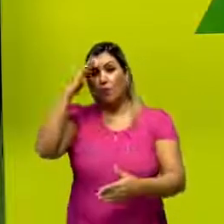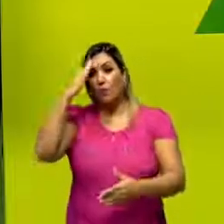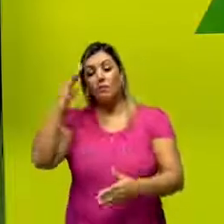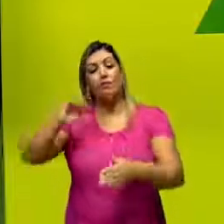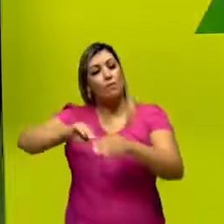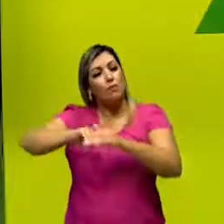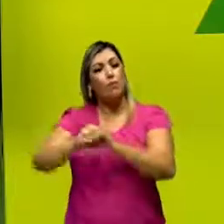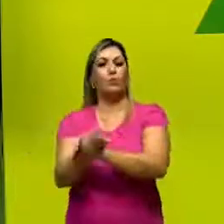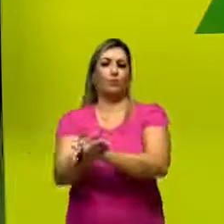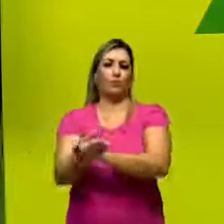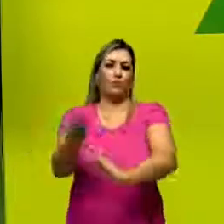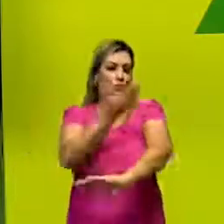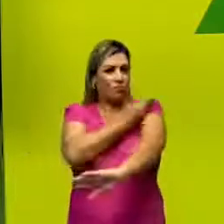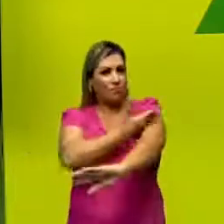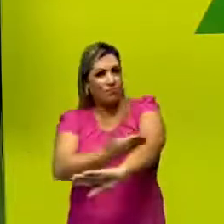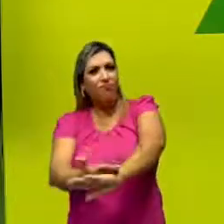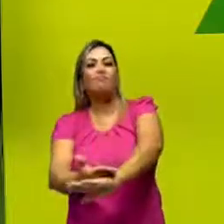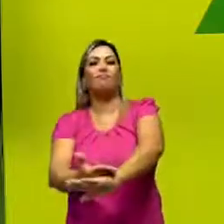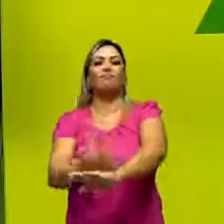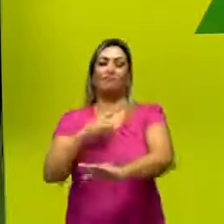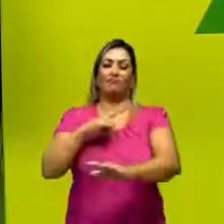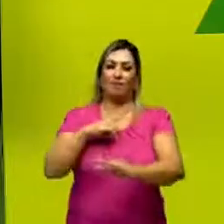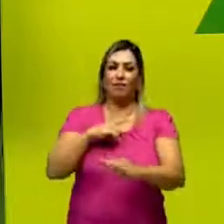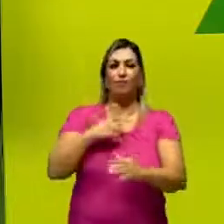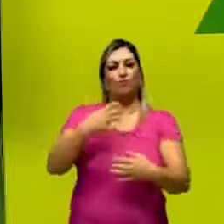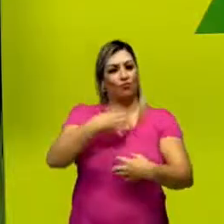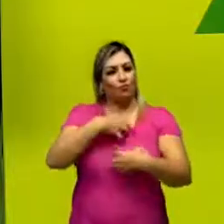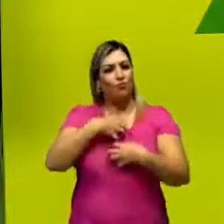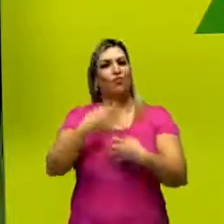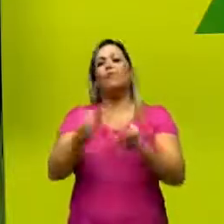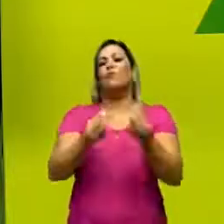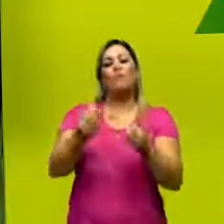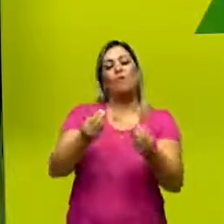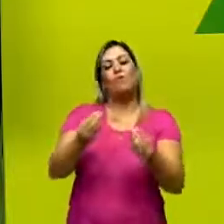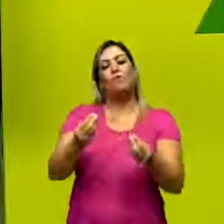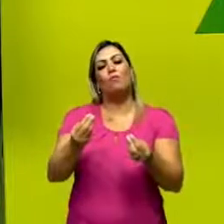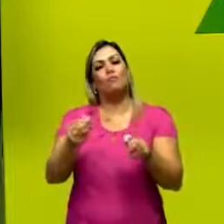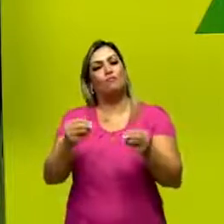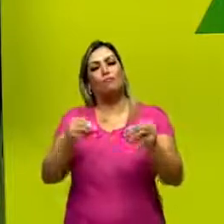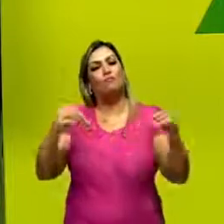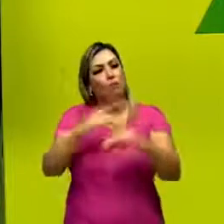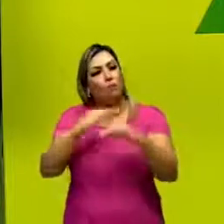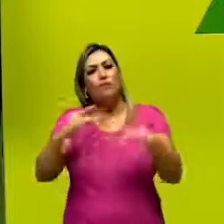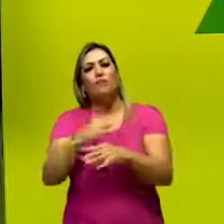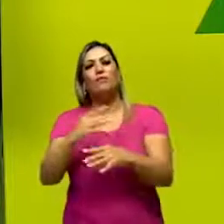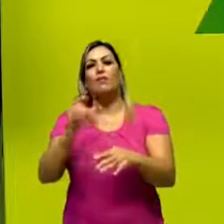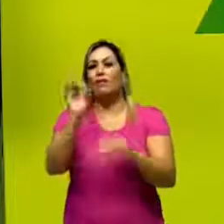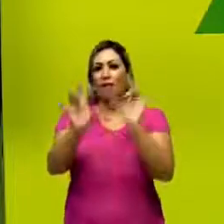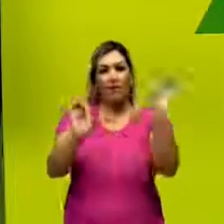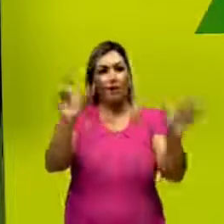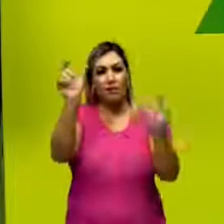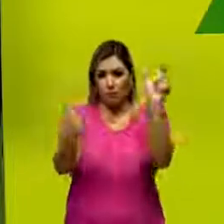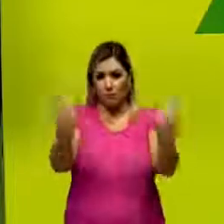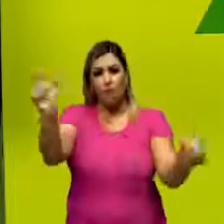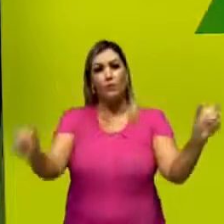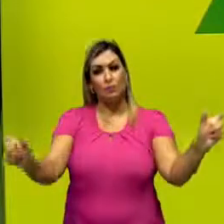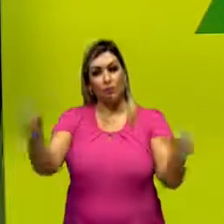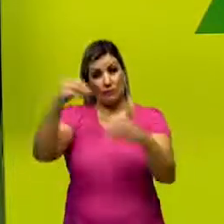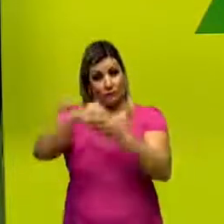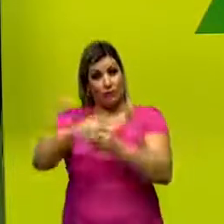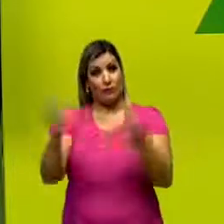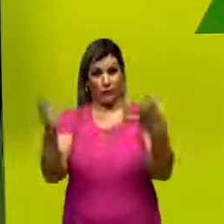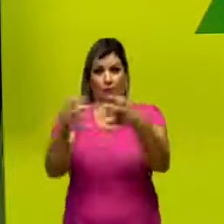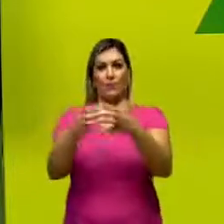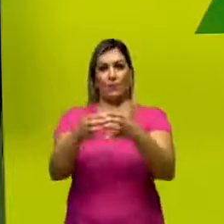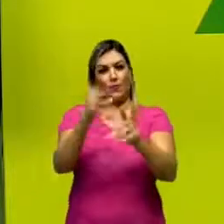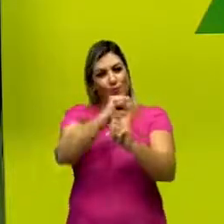hábitos e costumes que vão definir as maneiras de agir, né? Que cada indivíduo vai se portar dentro do